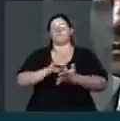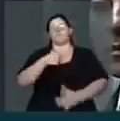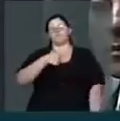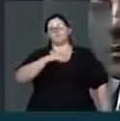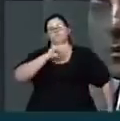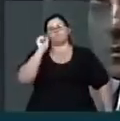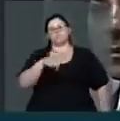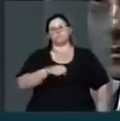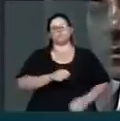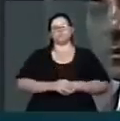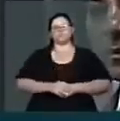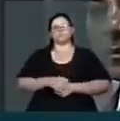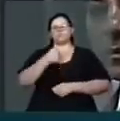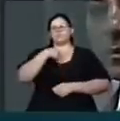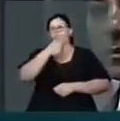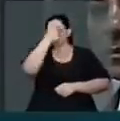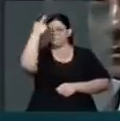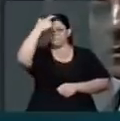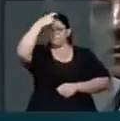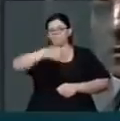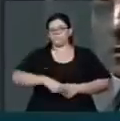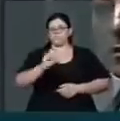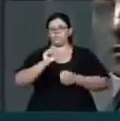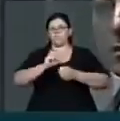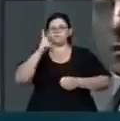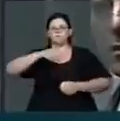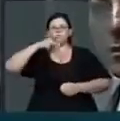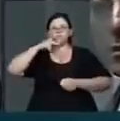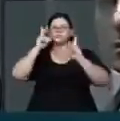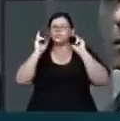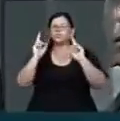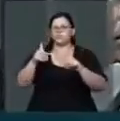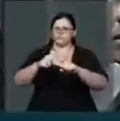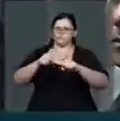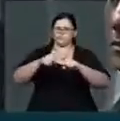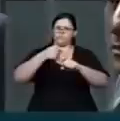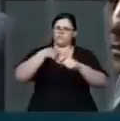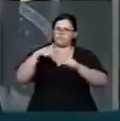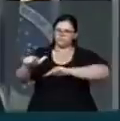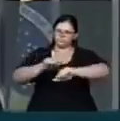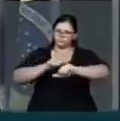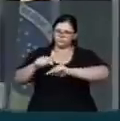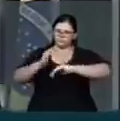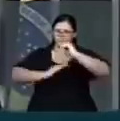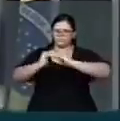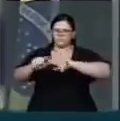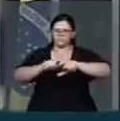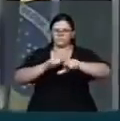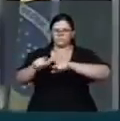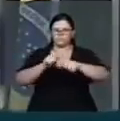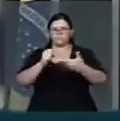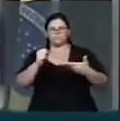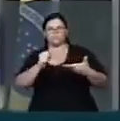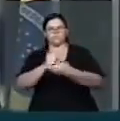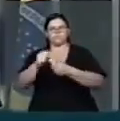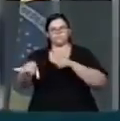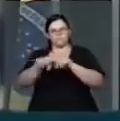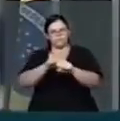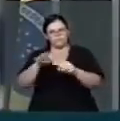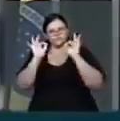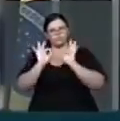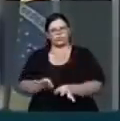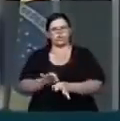Sou um homem que faço da política o que eu faço na medicina. Embaso os meus argumentos e me